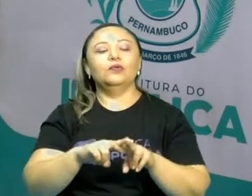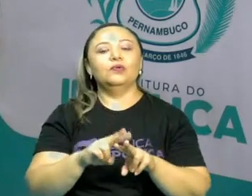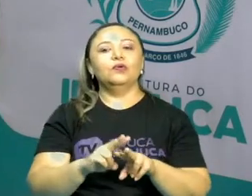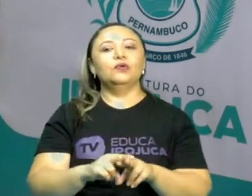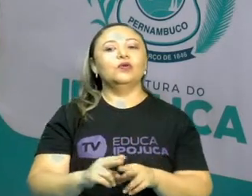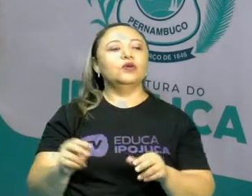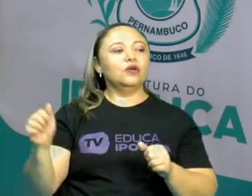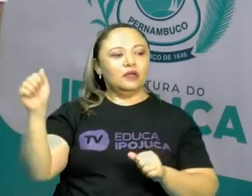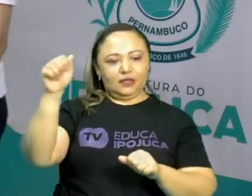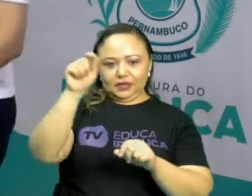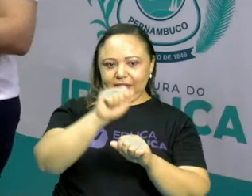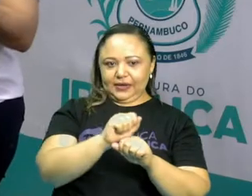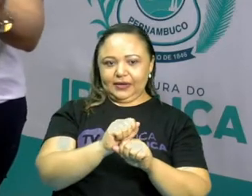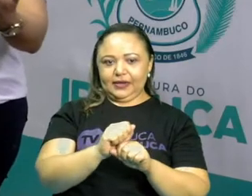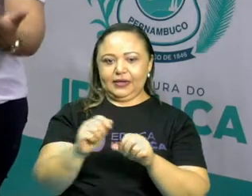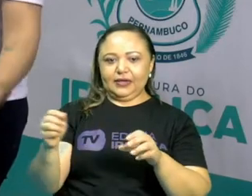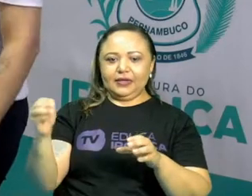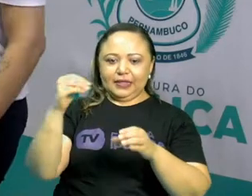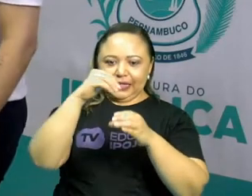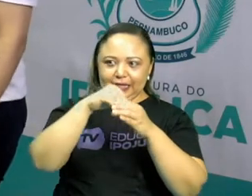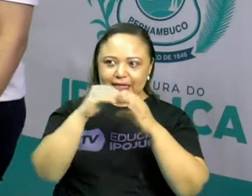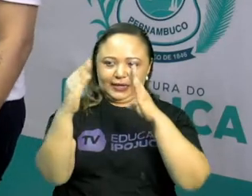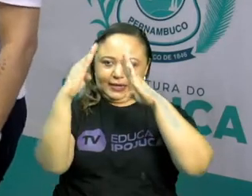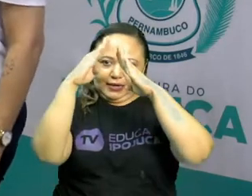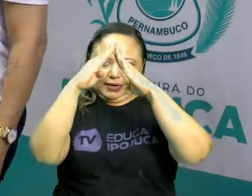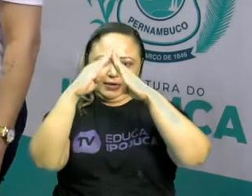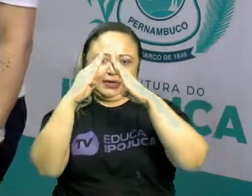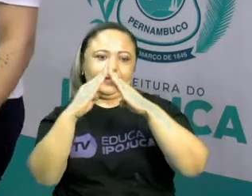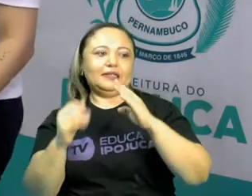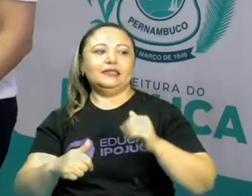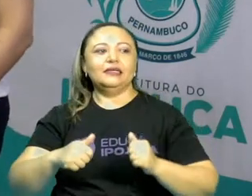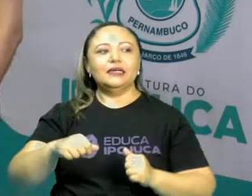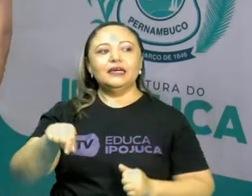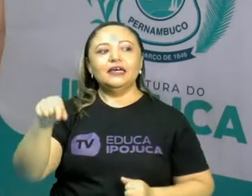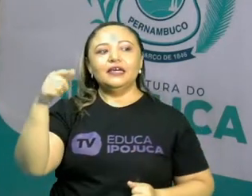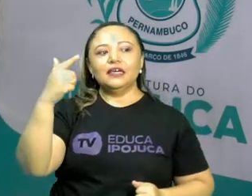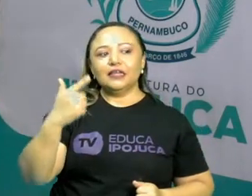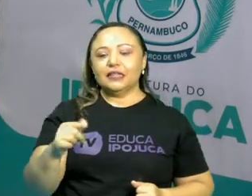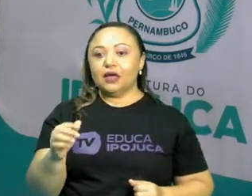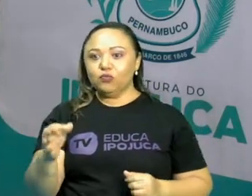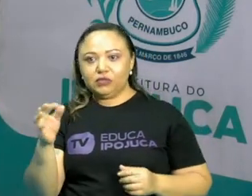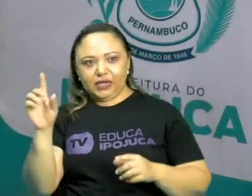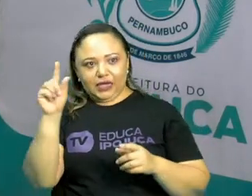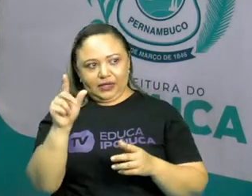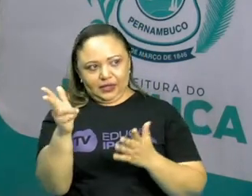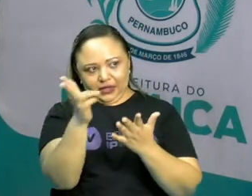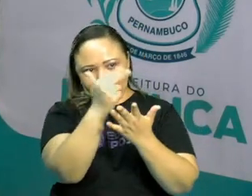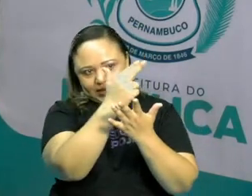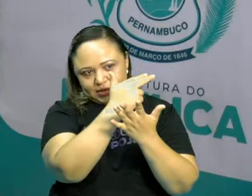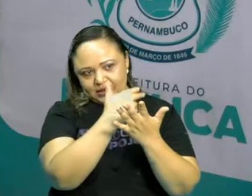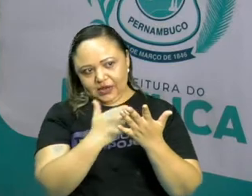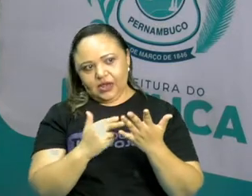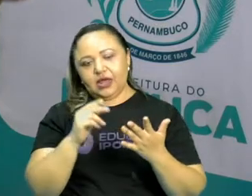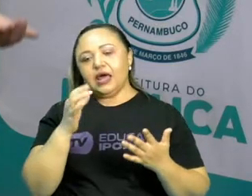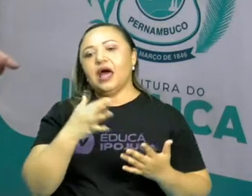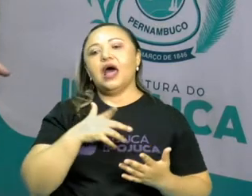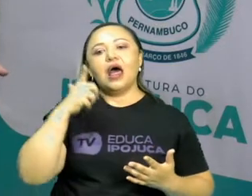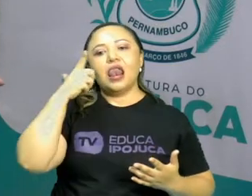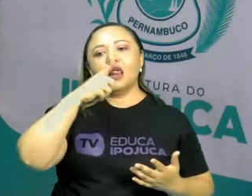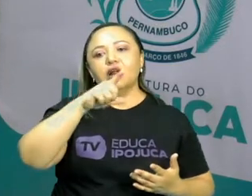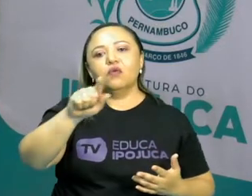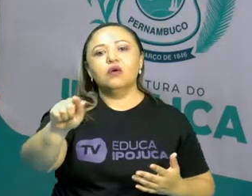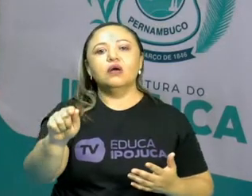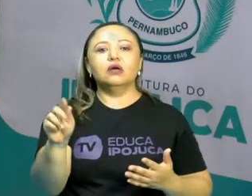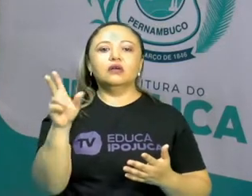certo? Então a charge tem aí a presença da linguagem verbal e não verbal. A linguagem verbal é essa parte